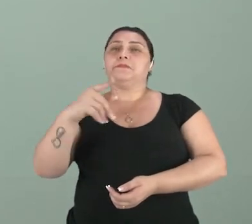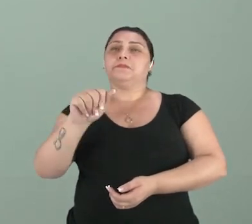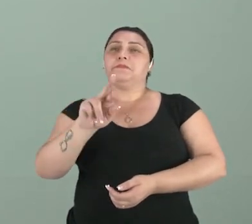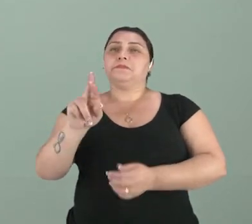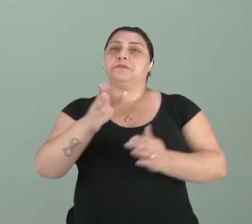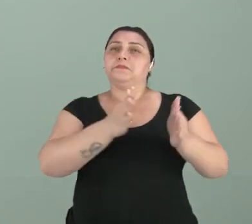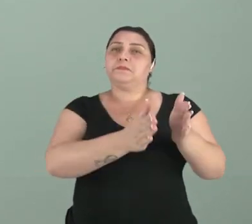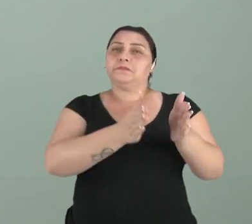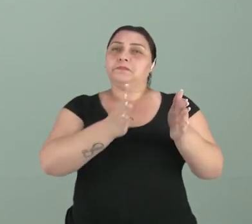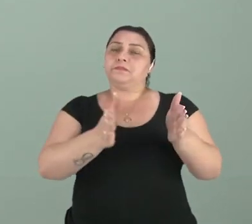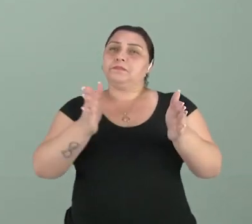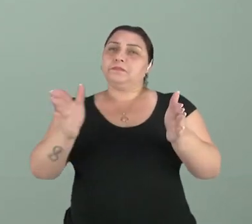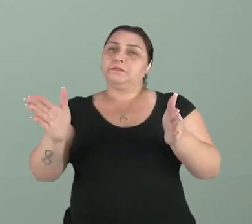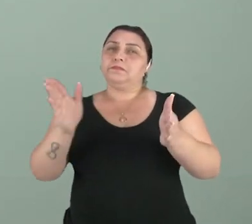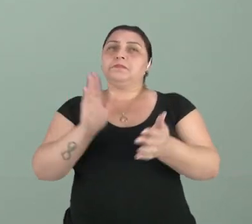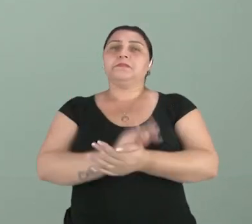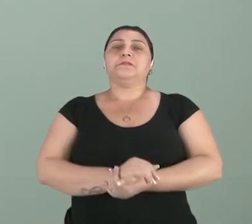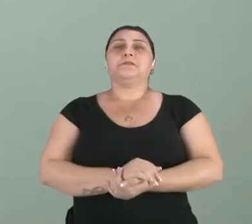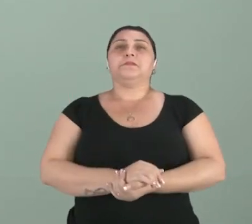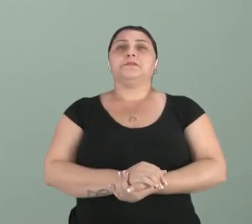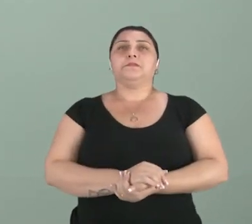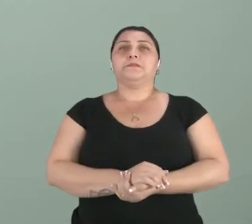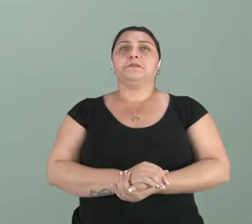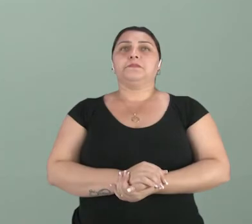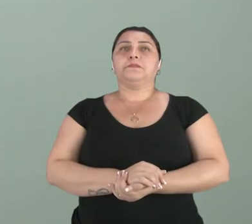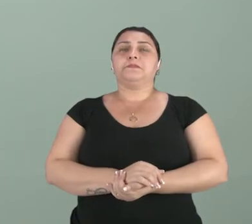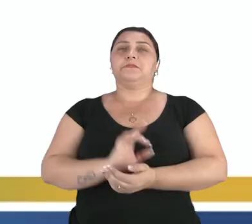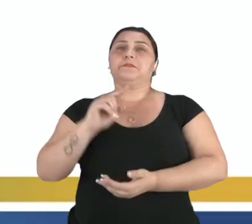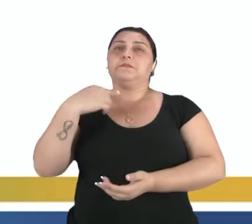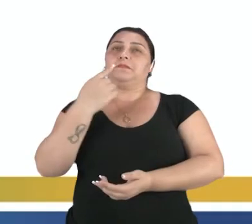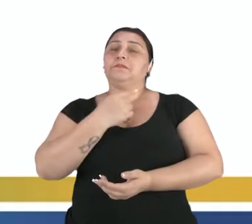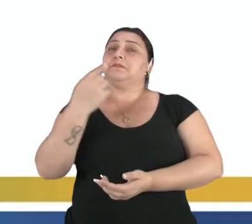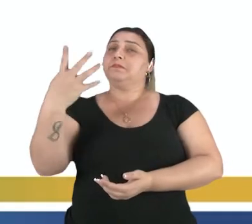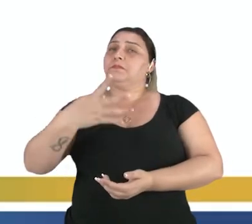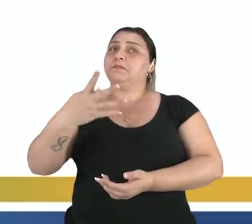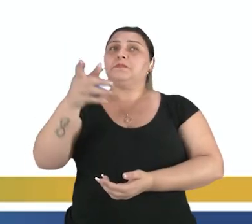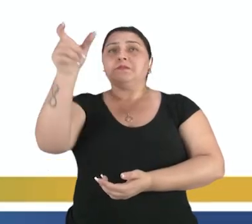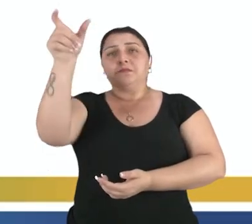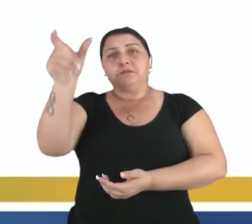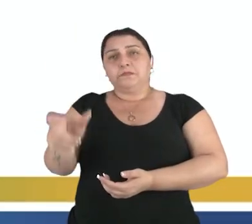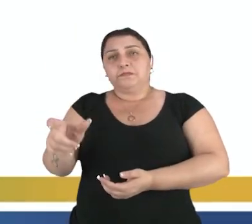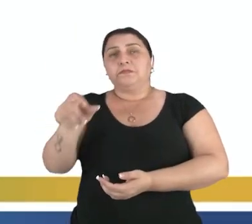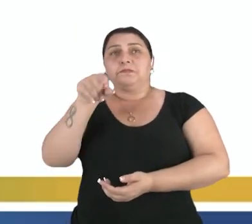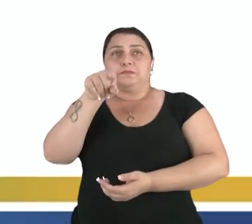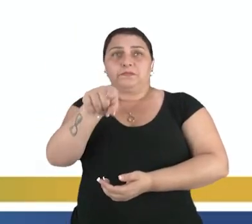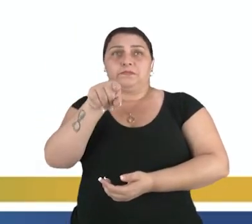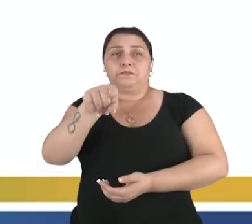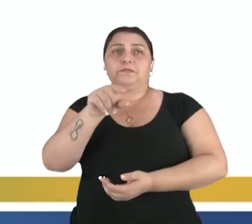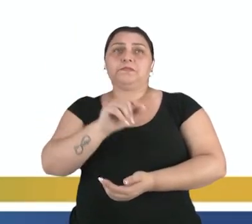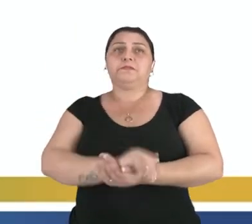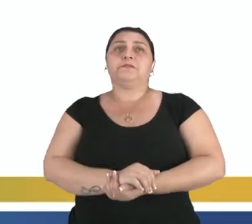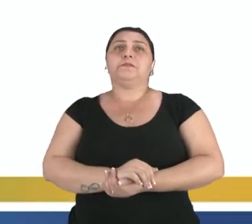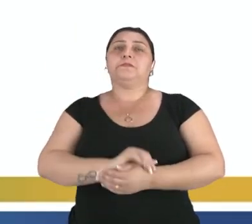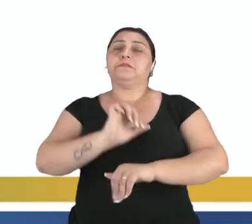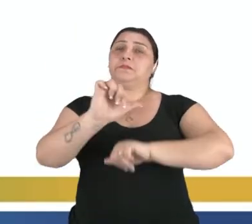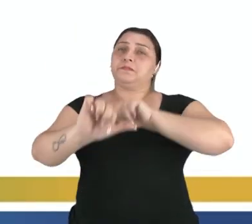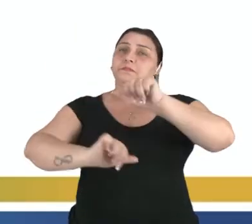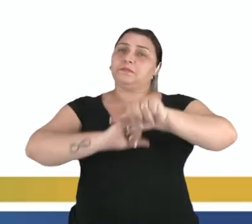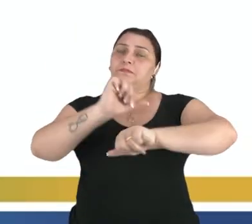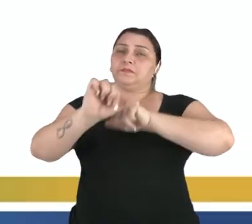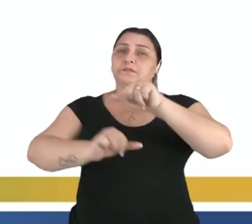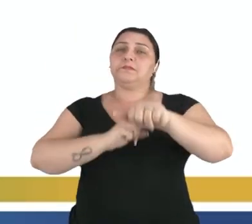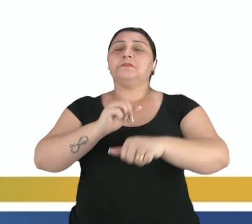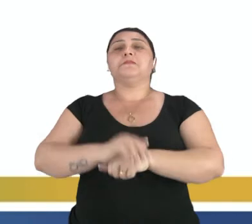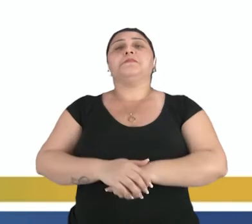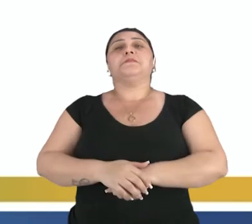pares ordenado. Esses pares ordenado, que é a nossa quarta coluna, você vai transferir